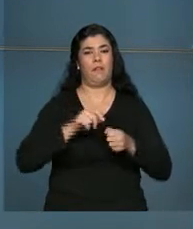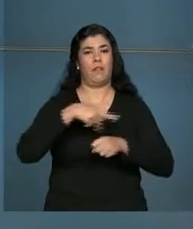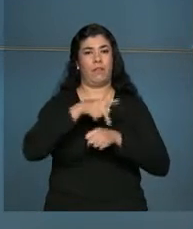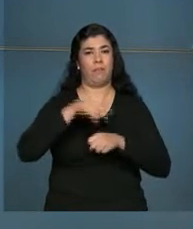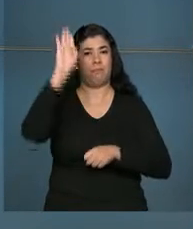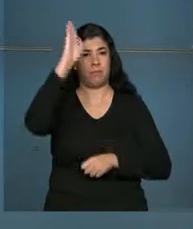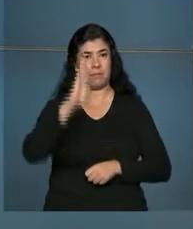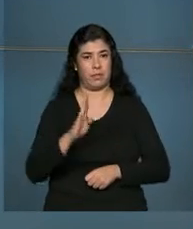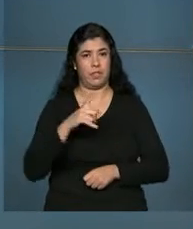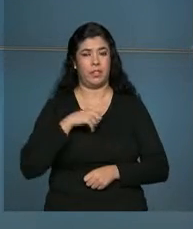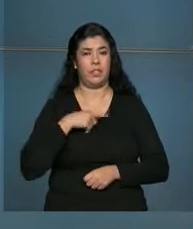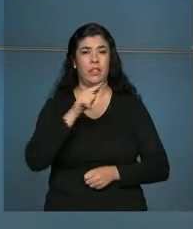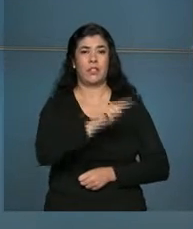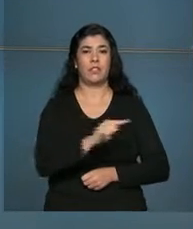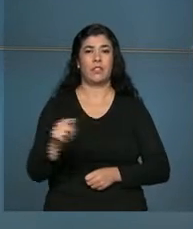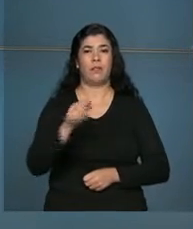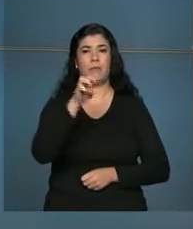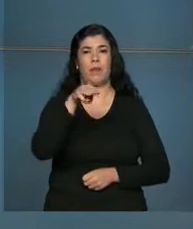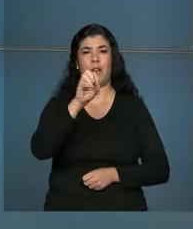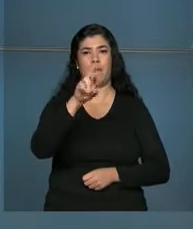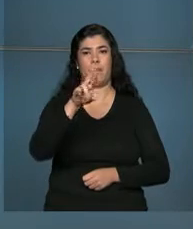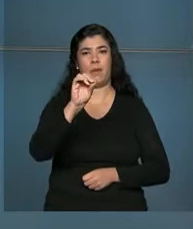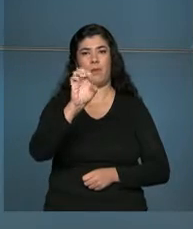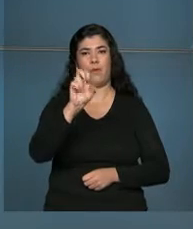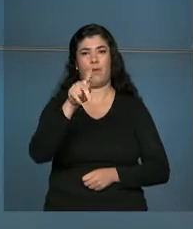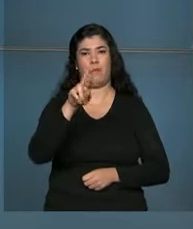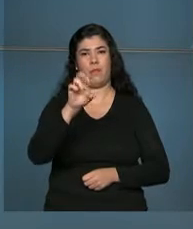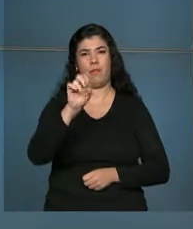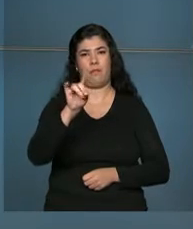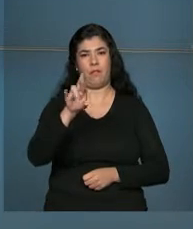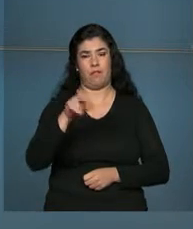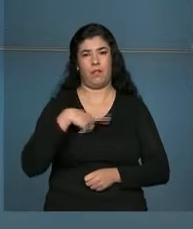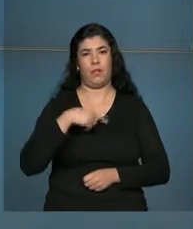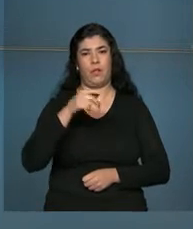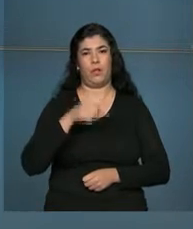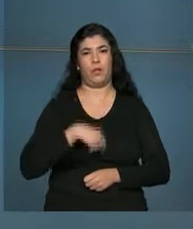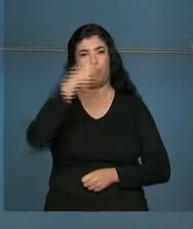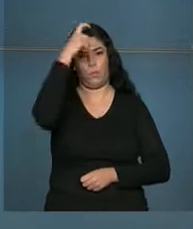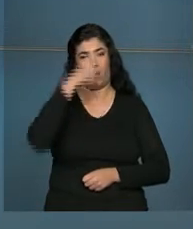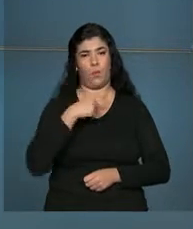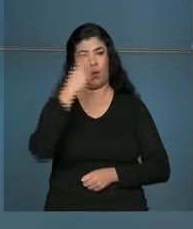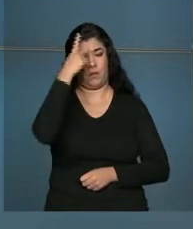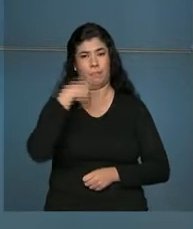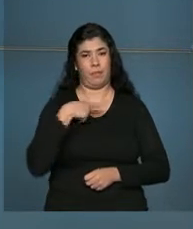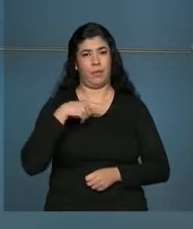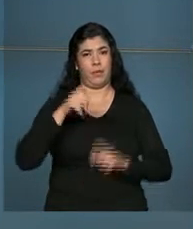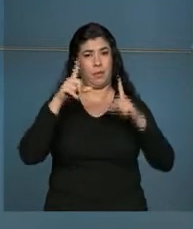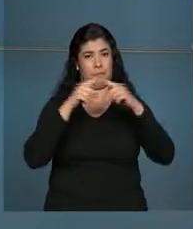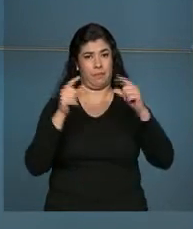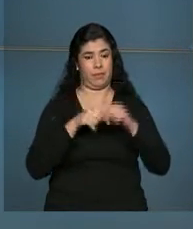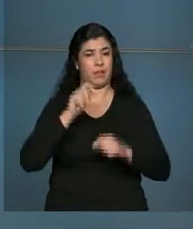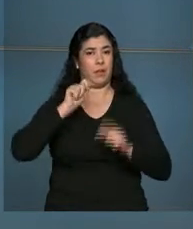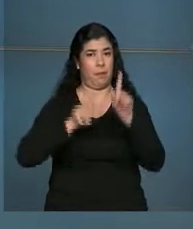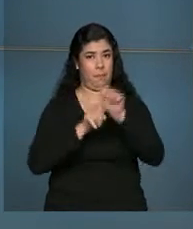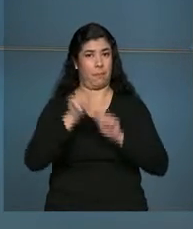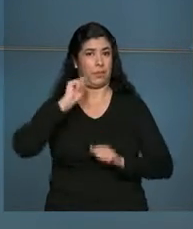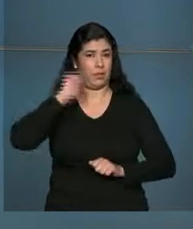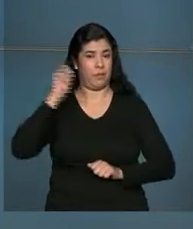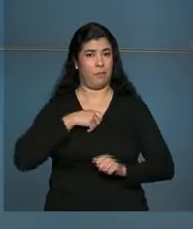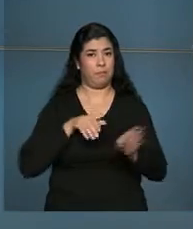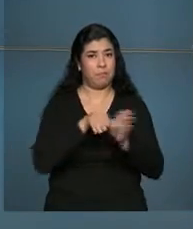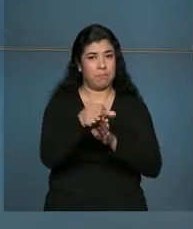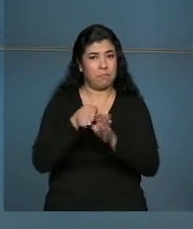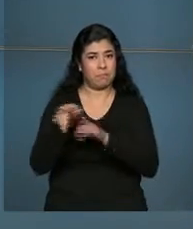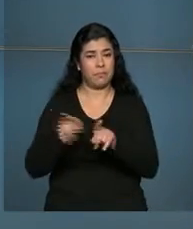a Semana do Microempreendedor Individual. No mês de abril, aqui em Brasília, os participantes receberam orientações